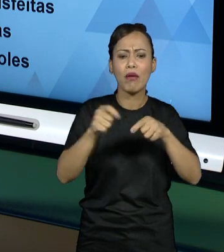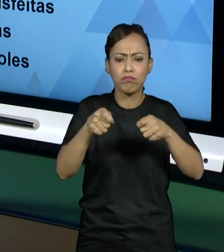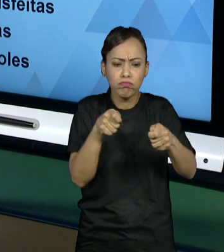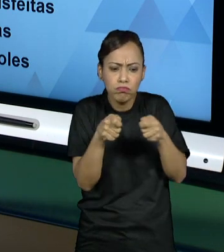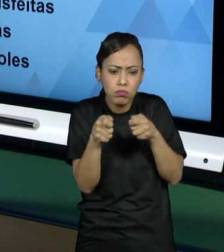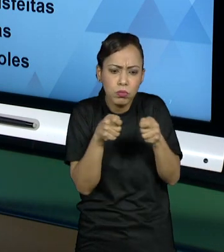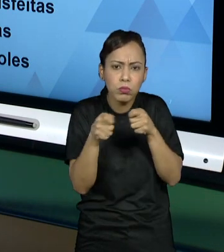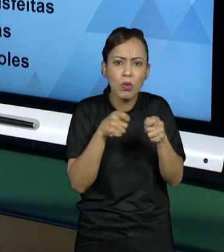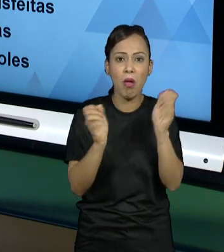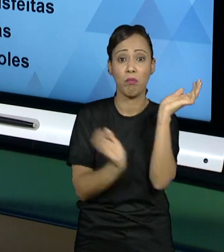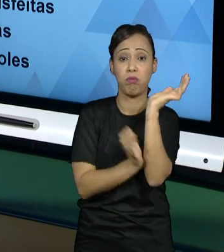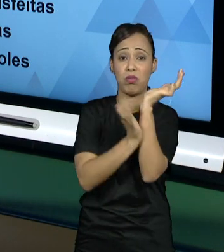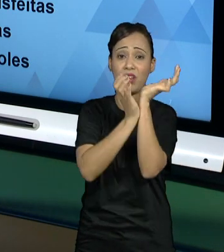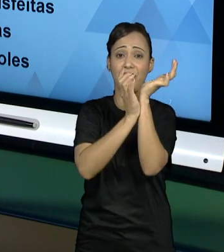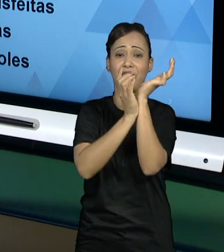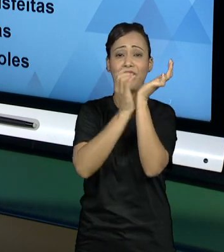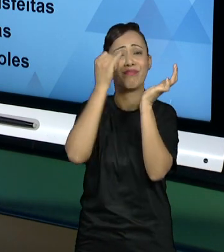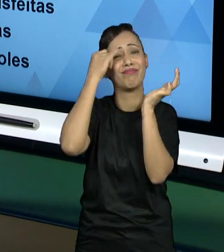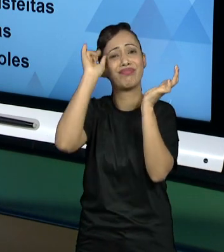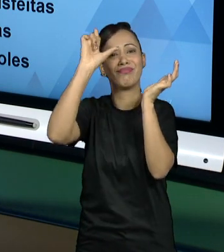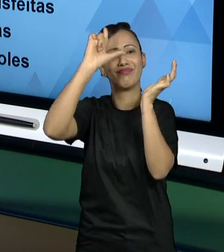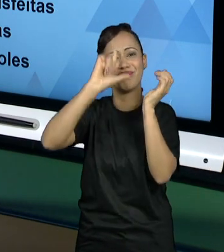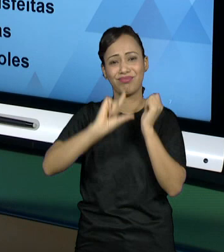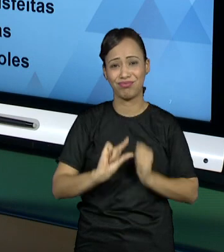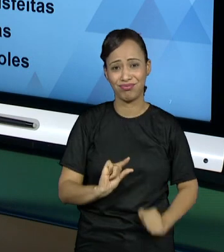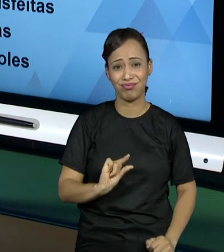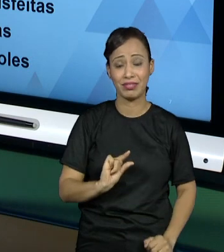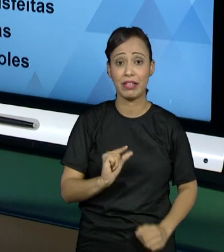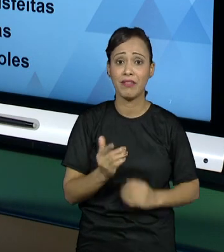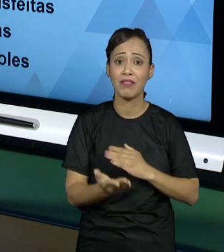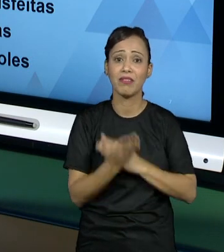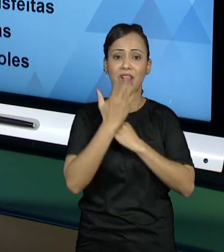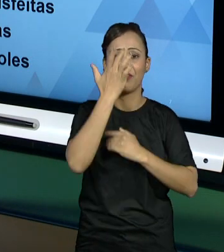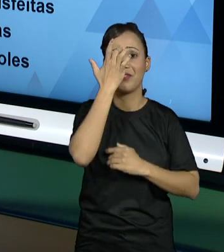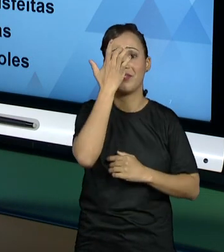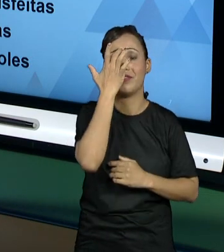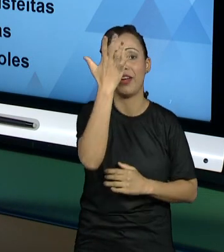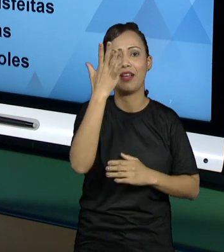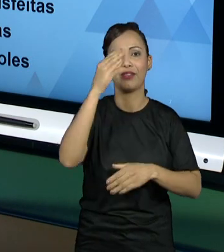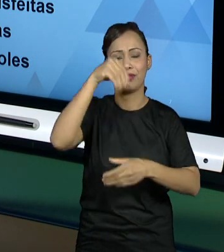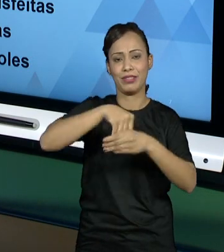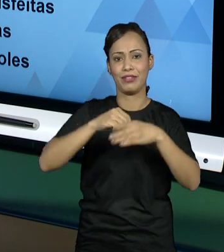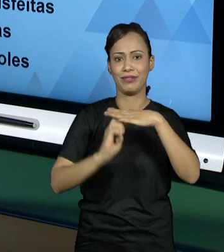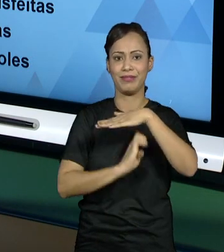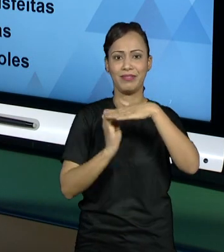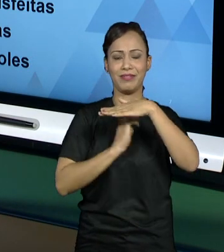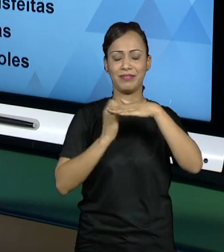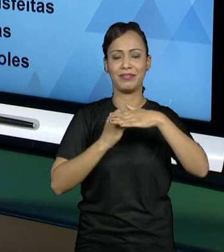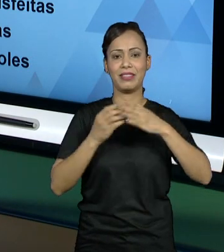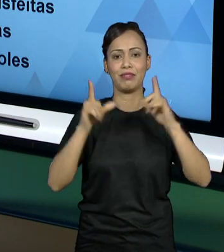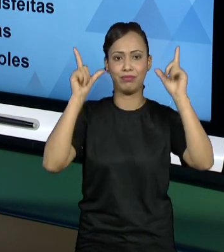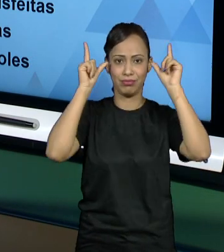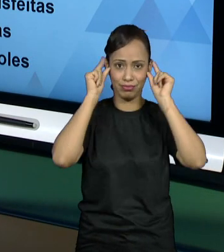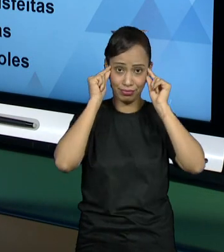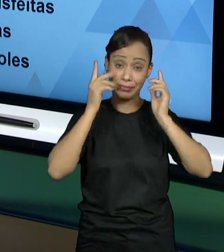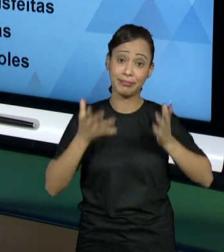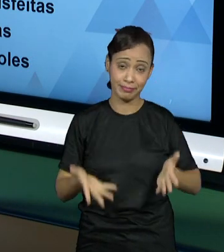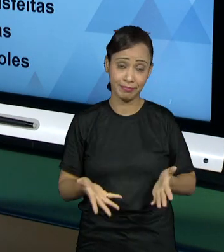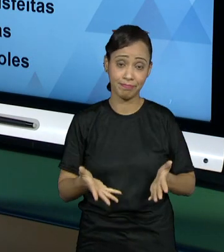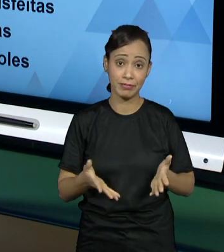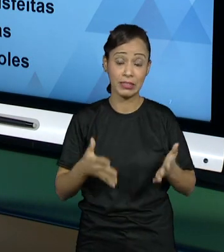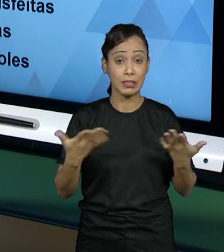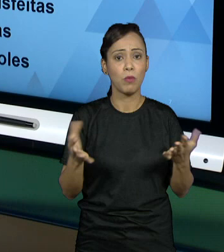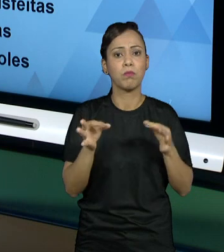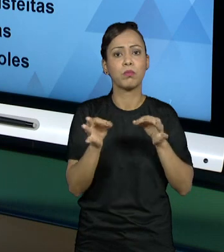redução de burocracias. E isso pode facilitar muito a vida de todos que estão envolvidos na organização. Então, o